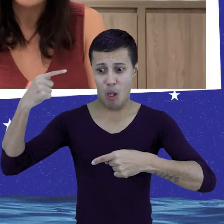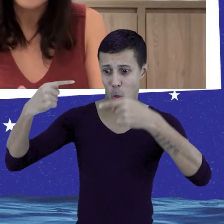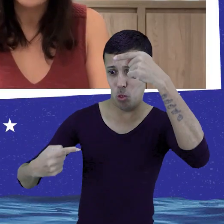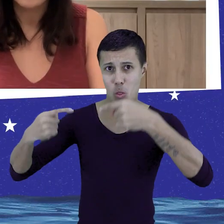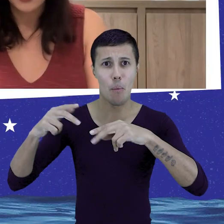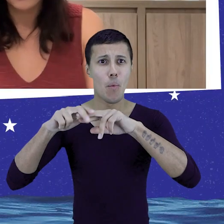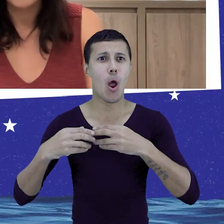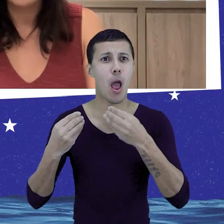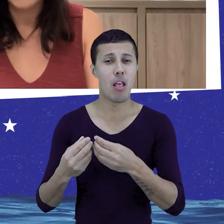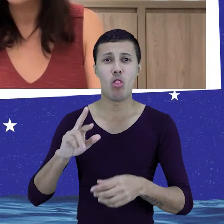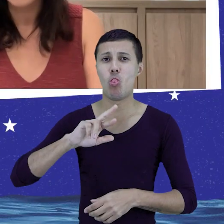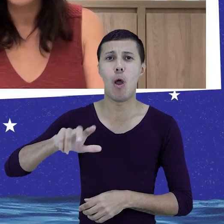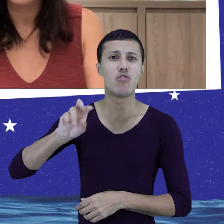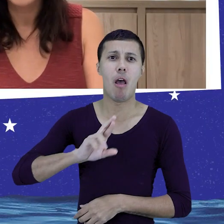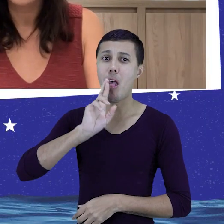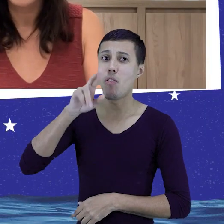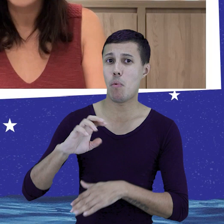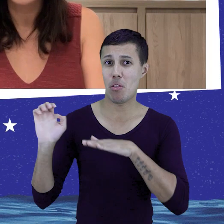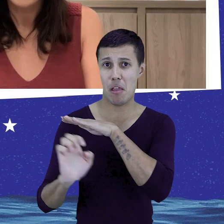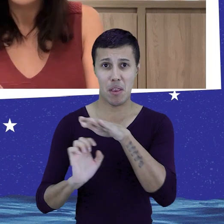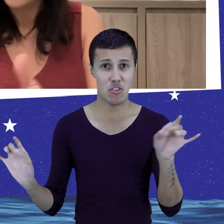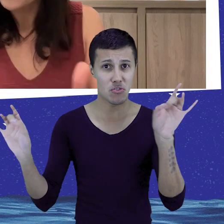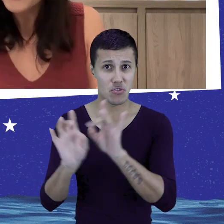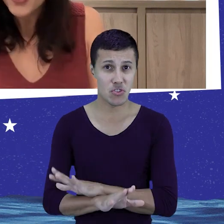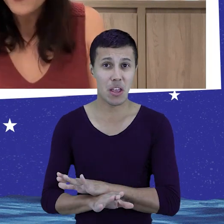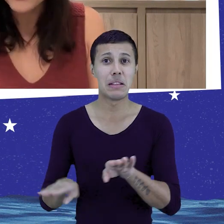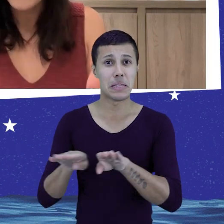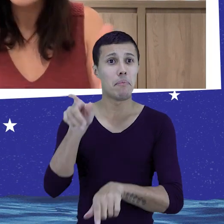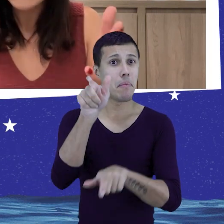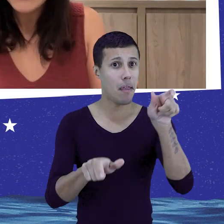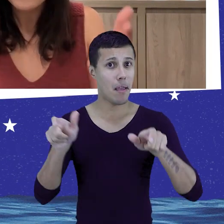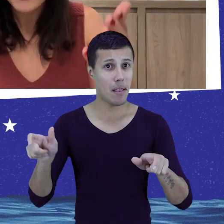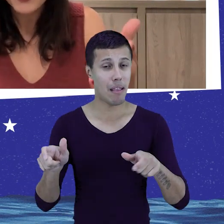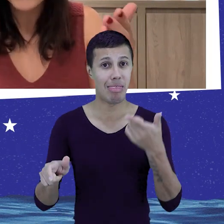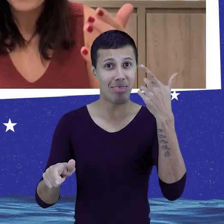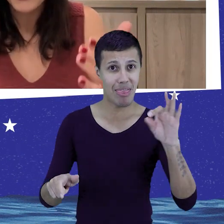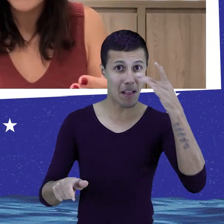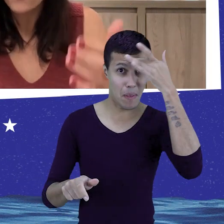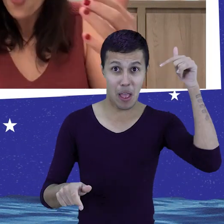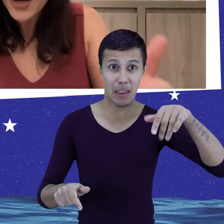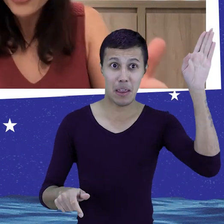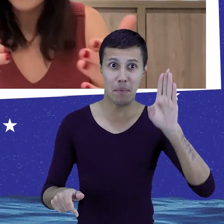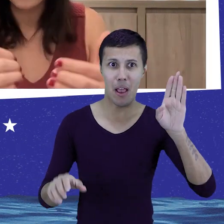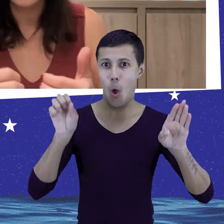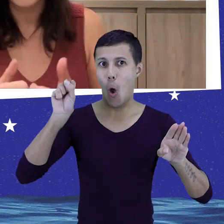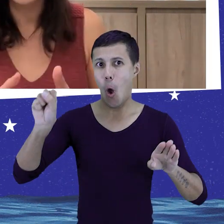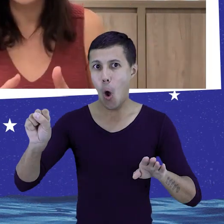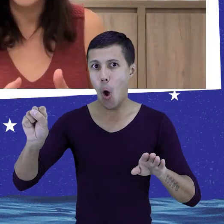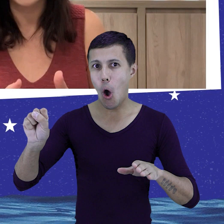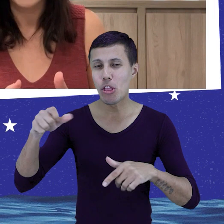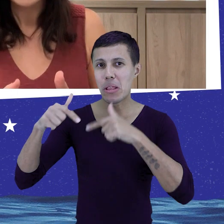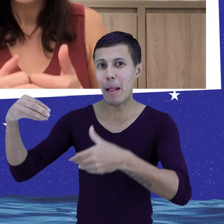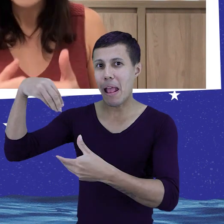só a questão do resultado para a empresa, pura e simplesmente. São as pessoas. De cada dez pessoas no Brasil, oito estão nas